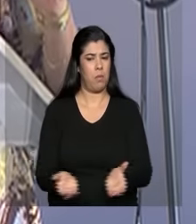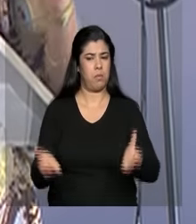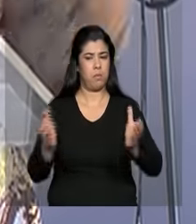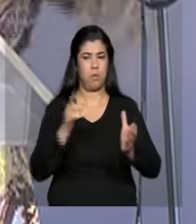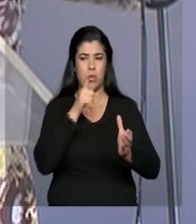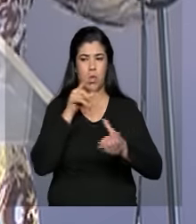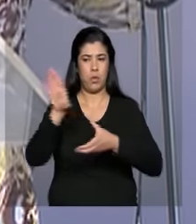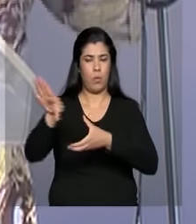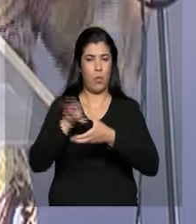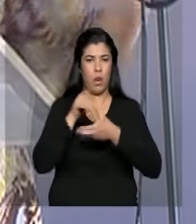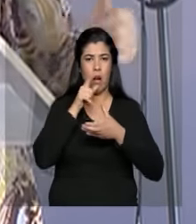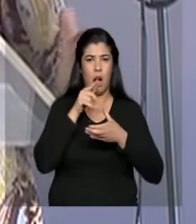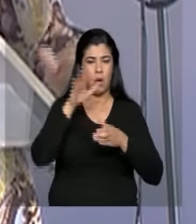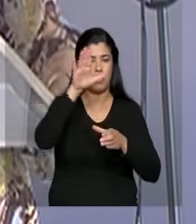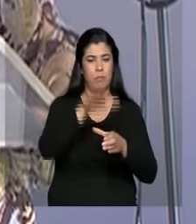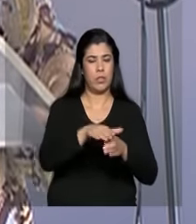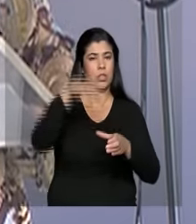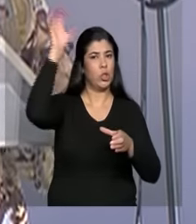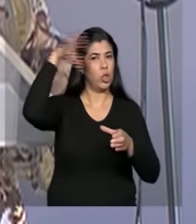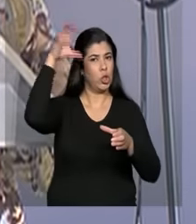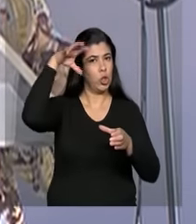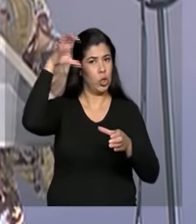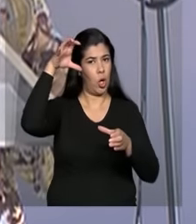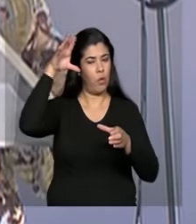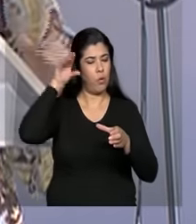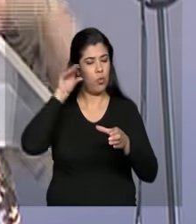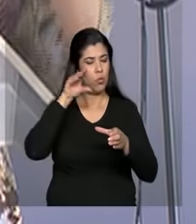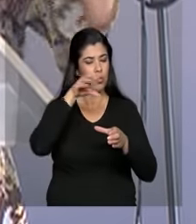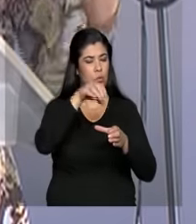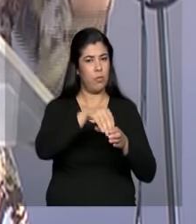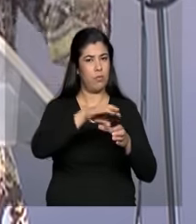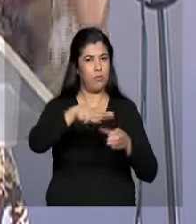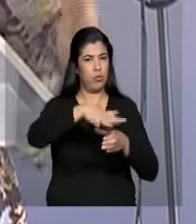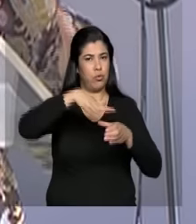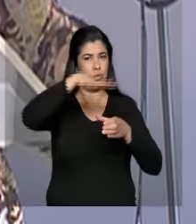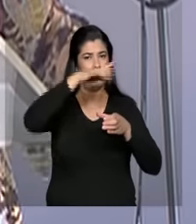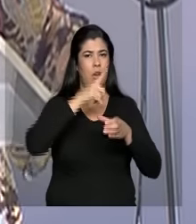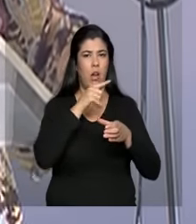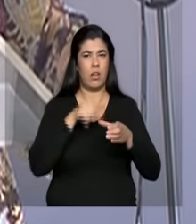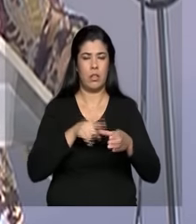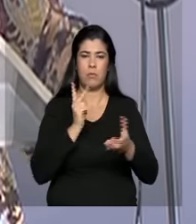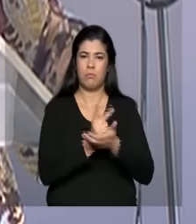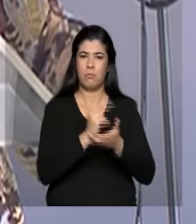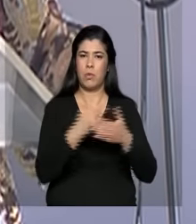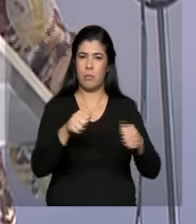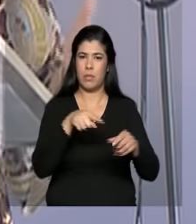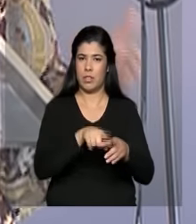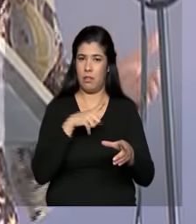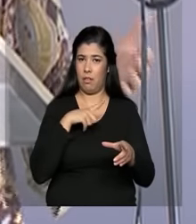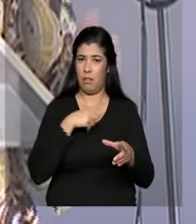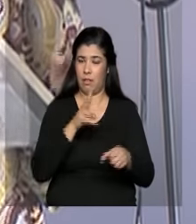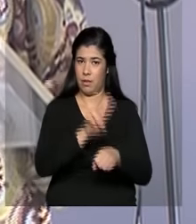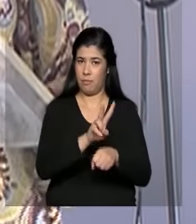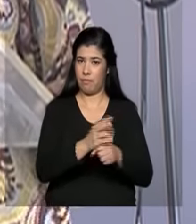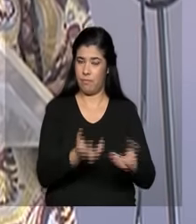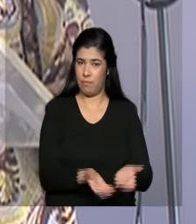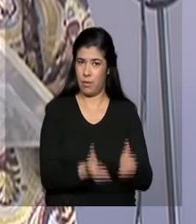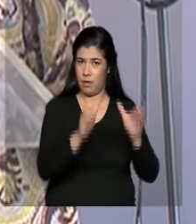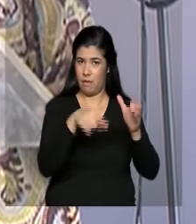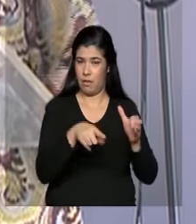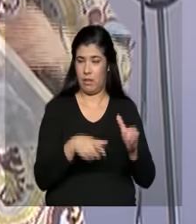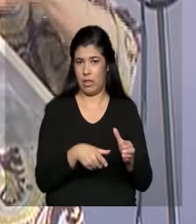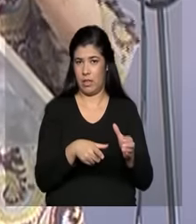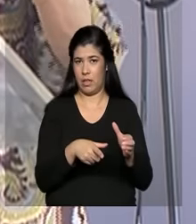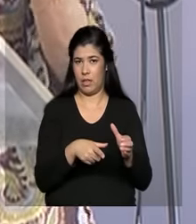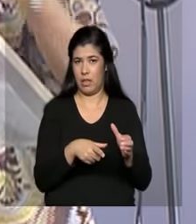na hora que chove, a gente guarda aquela água e vai usando sempre que precisar. Porque você não consegue,